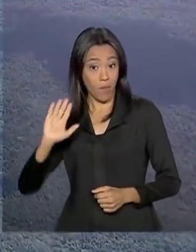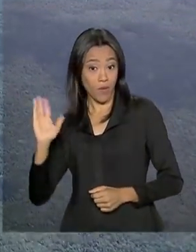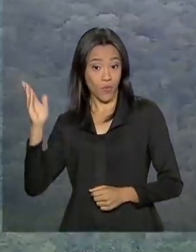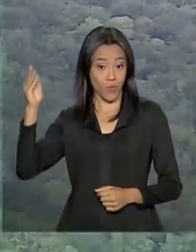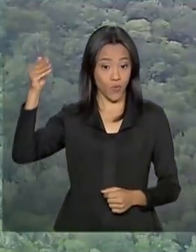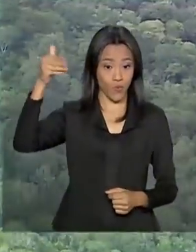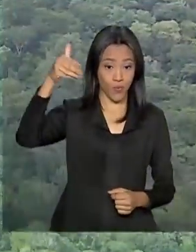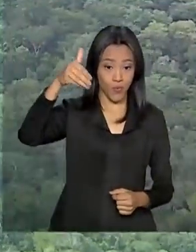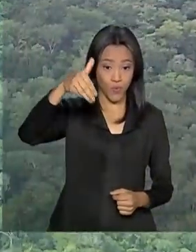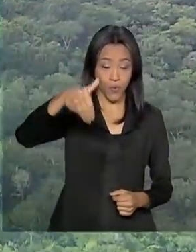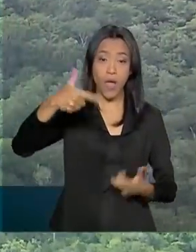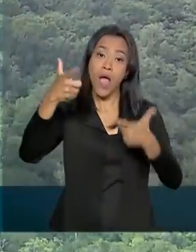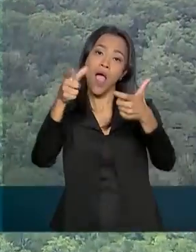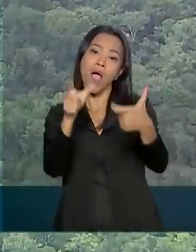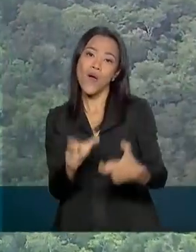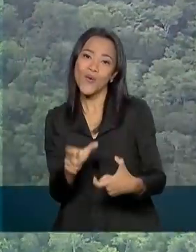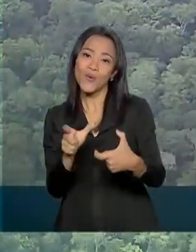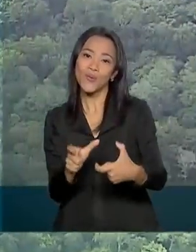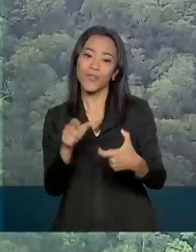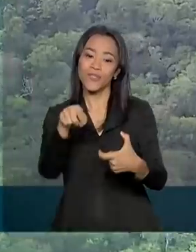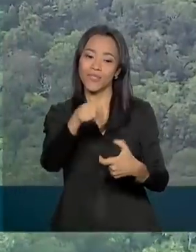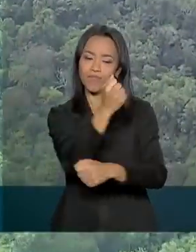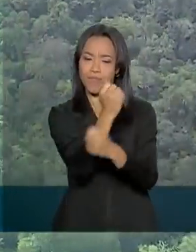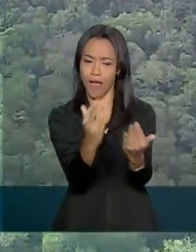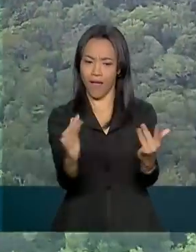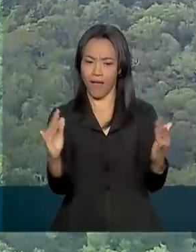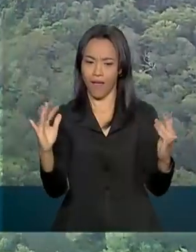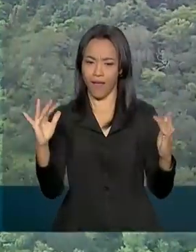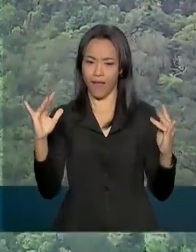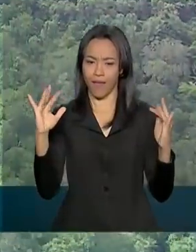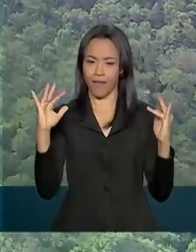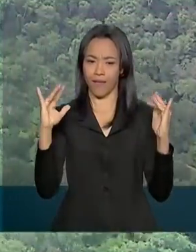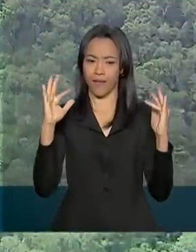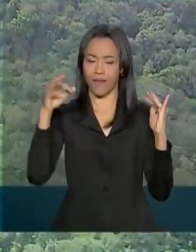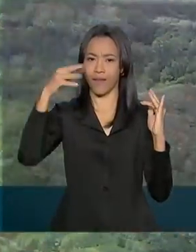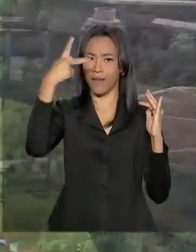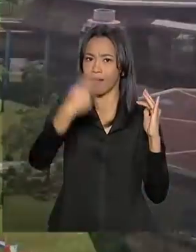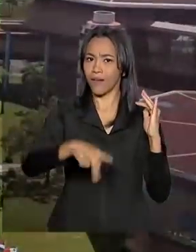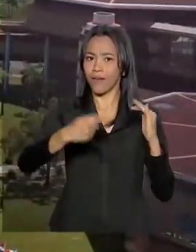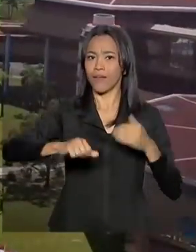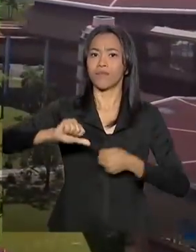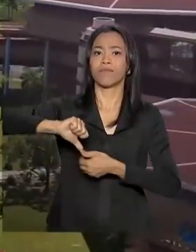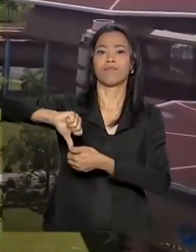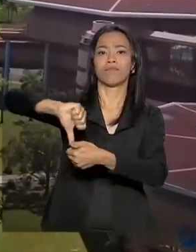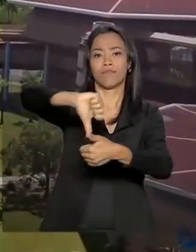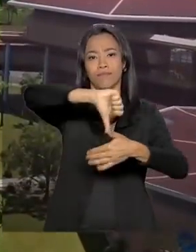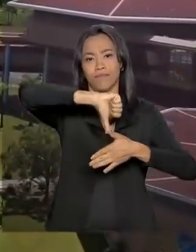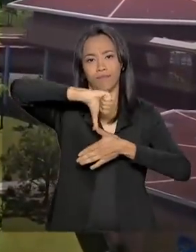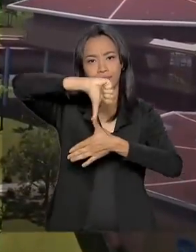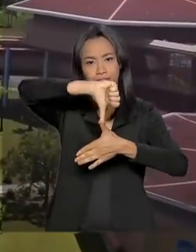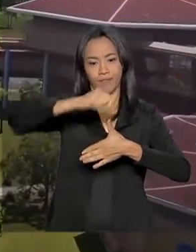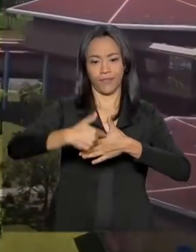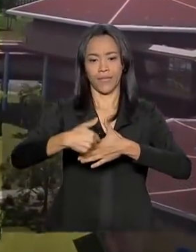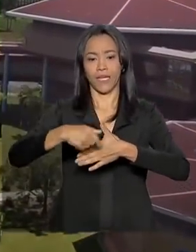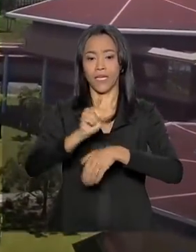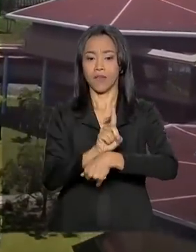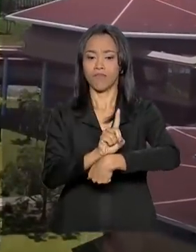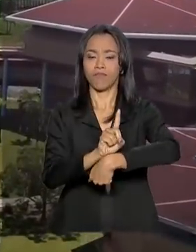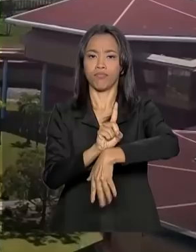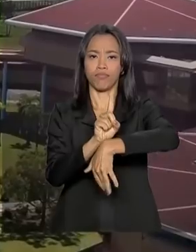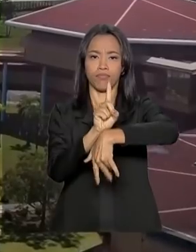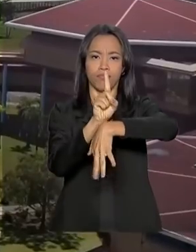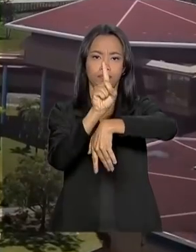com o espaço está localizada em meio à floresta amazônica na América do Sul. Daqui decolam foguetes com